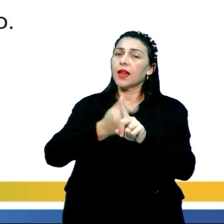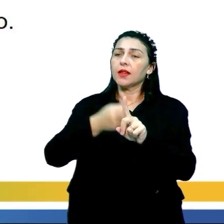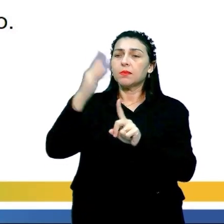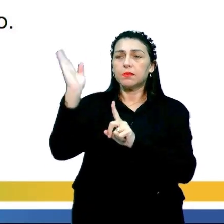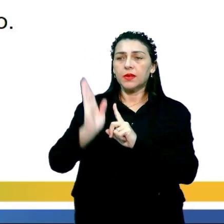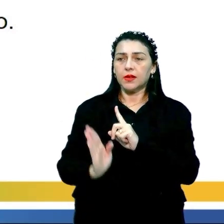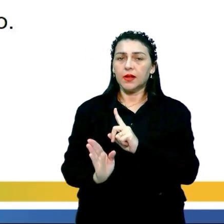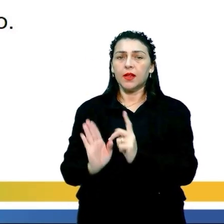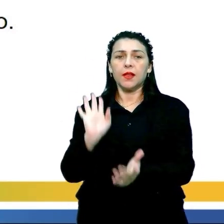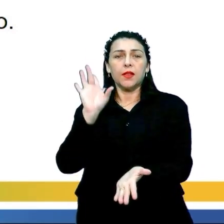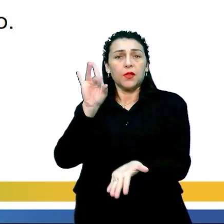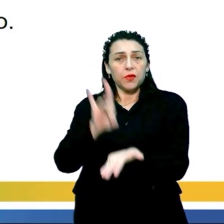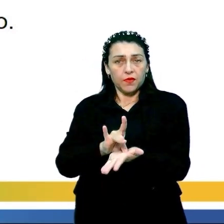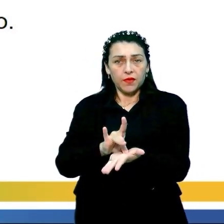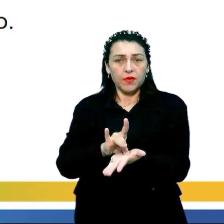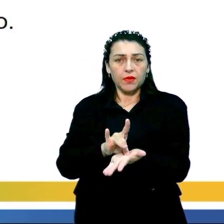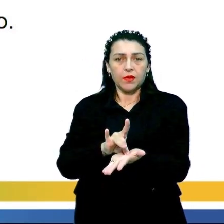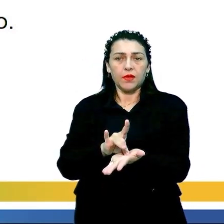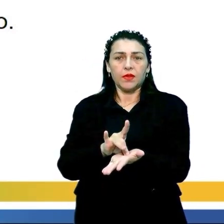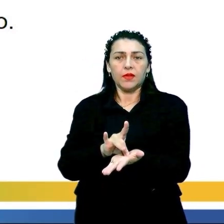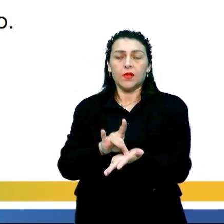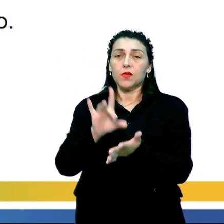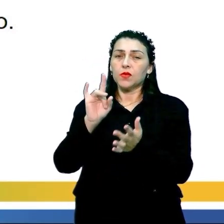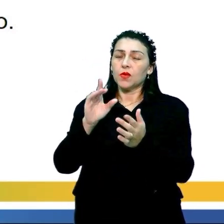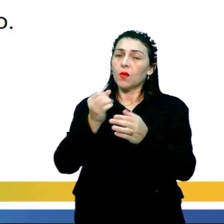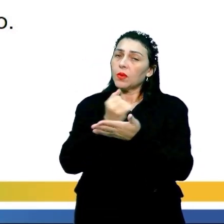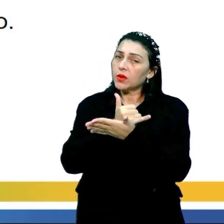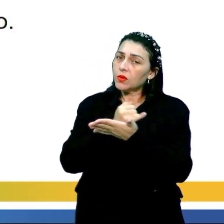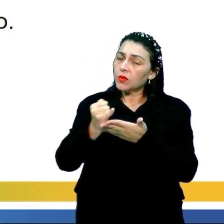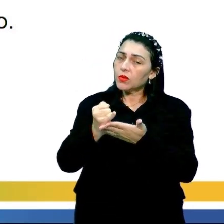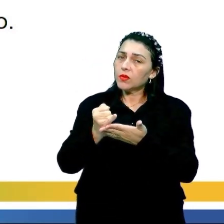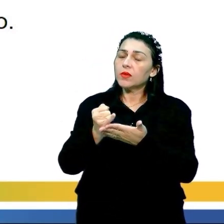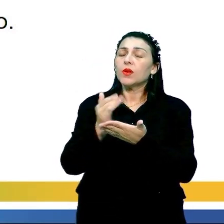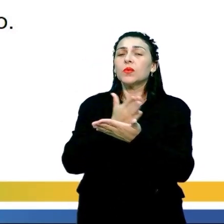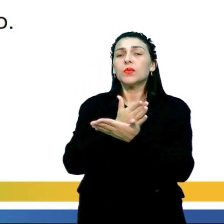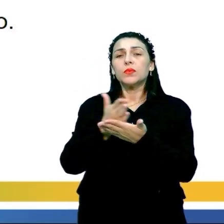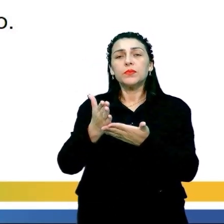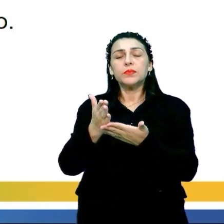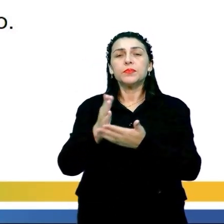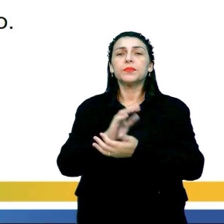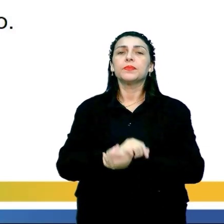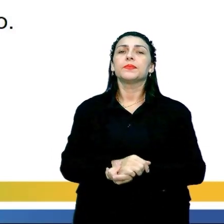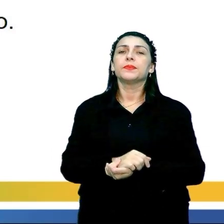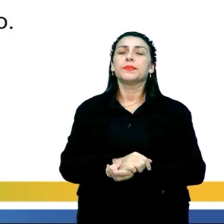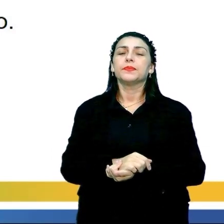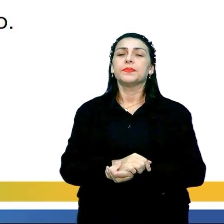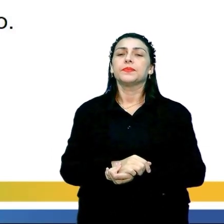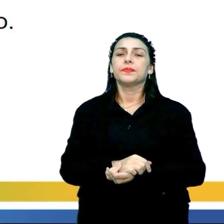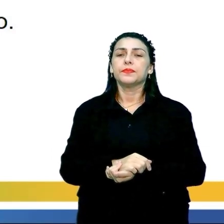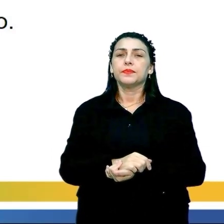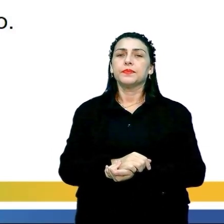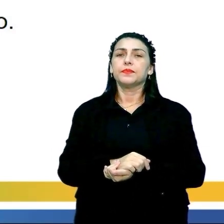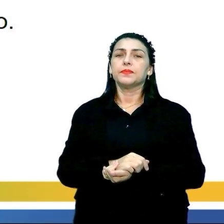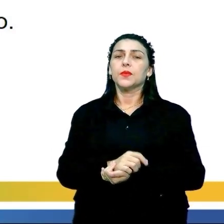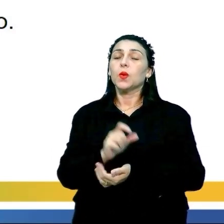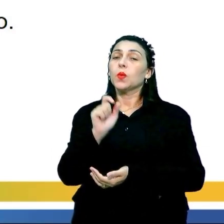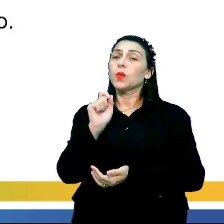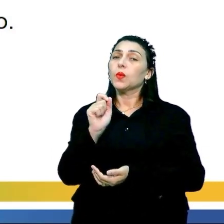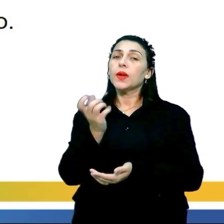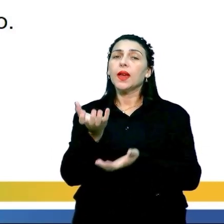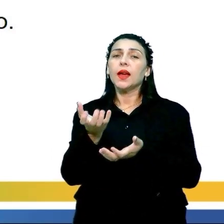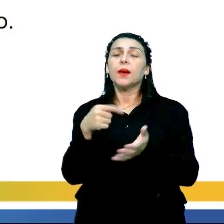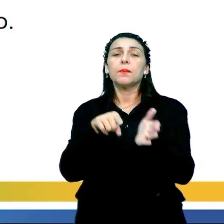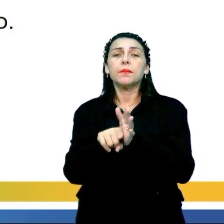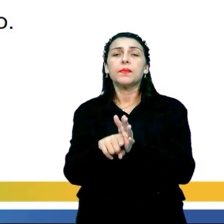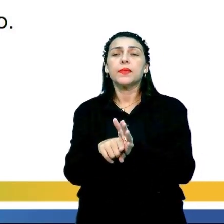definitivamente. Aí apenas uma introdução desse item, desse enunciado. Agora, o que a questão quer?